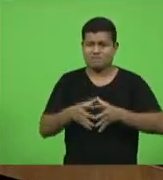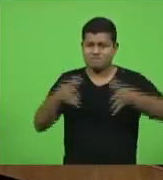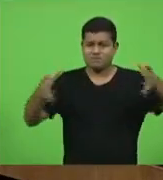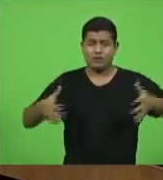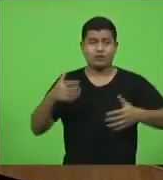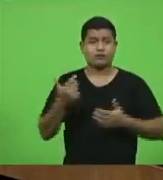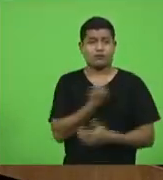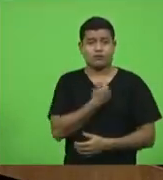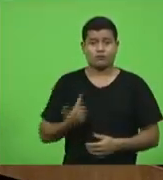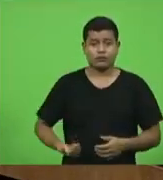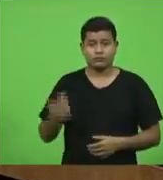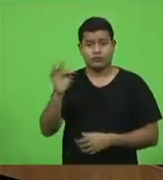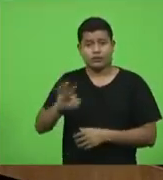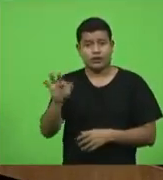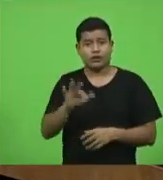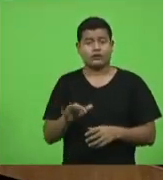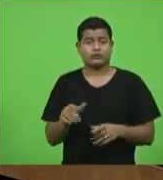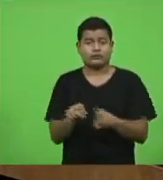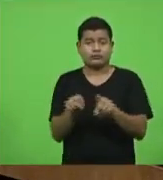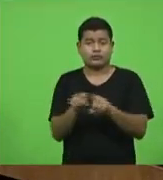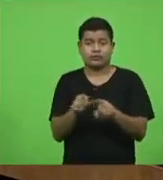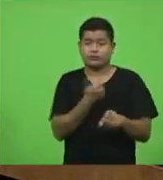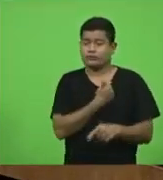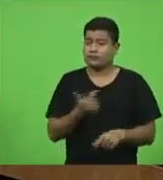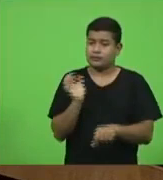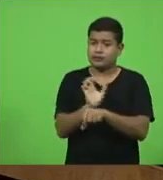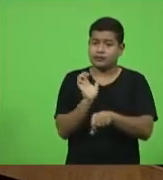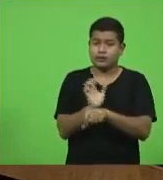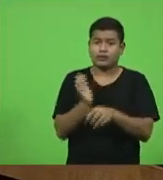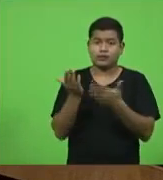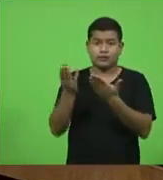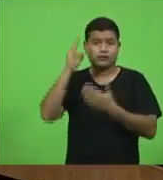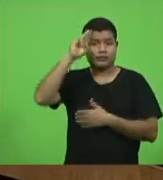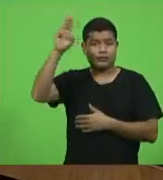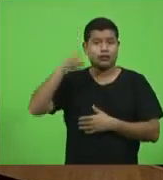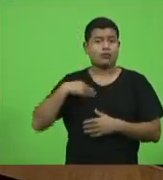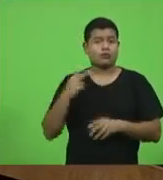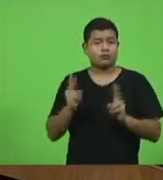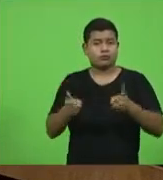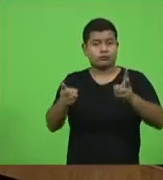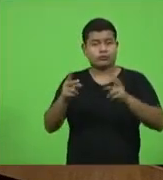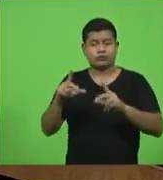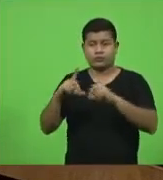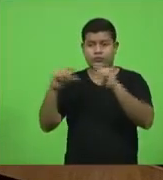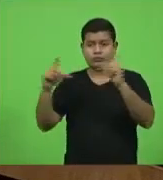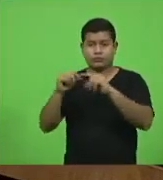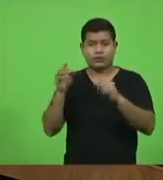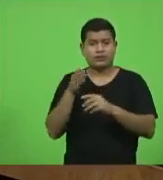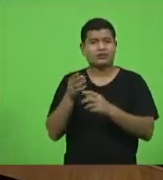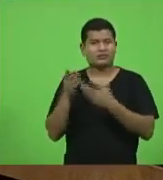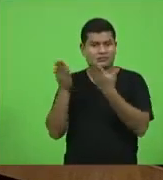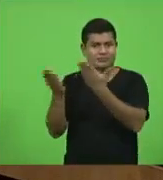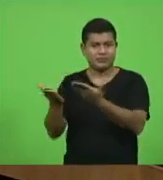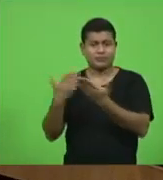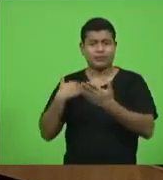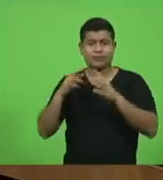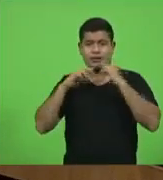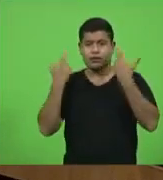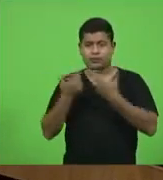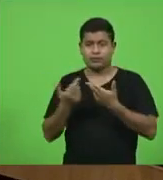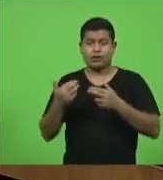governo do estado governador Moisés ainda está em Brasília em audiência no ministério da saúde em outros